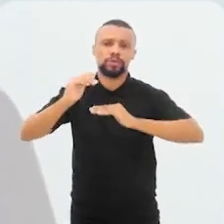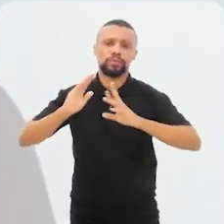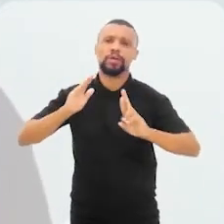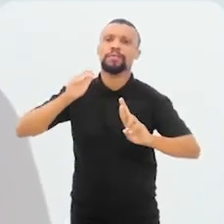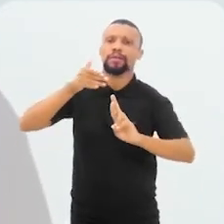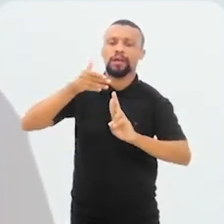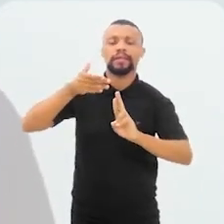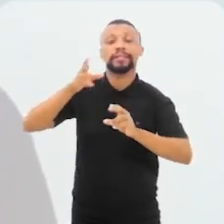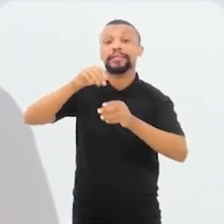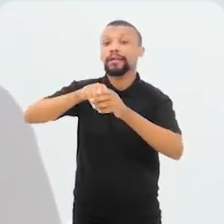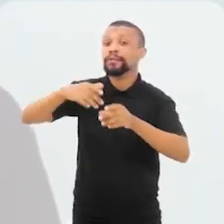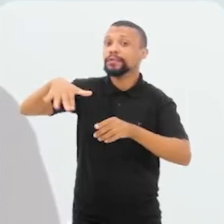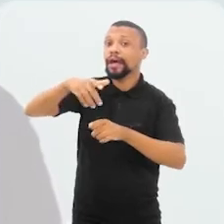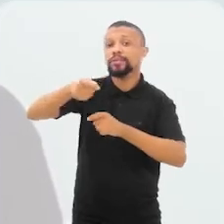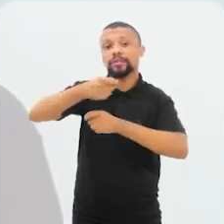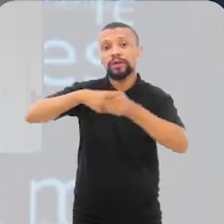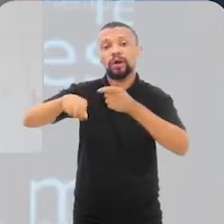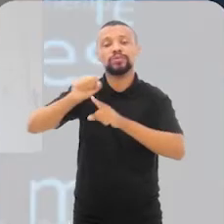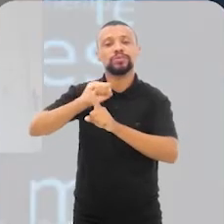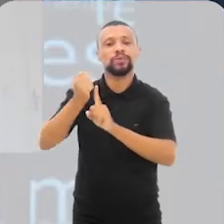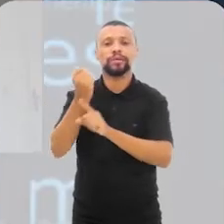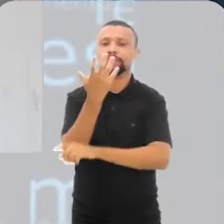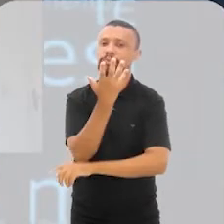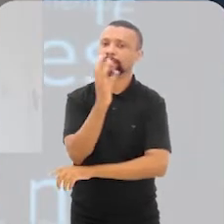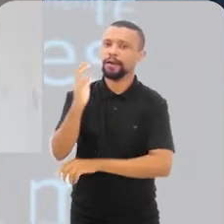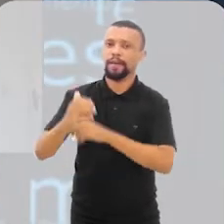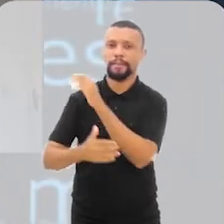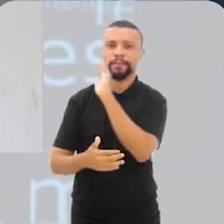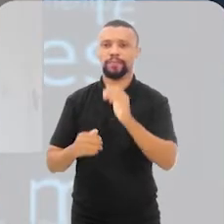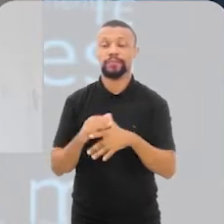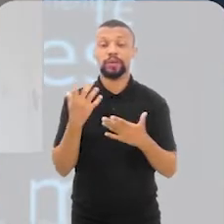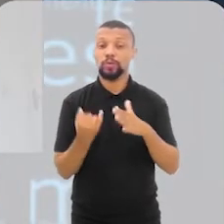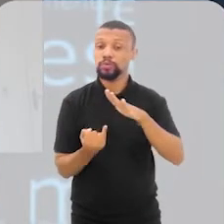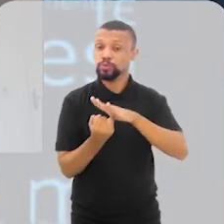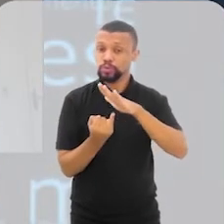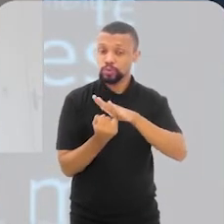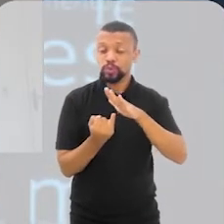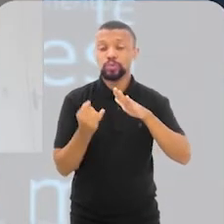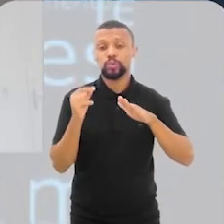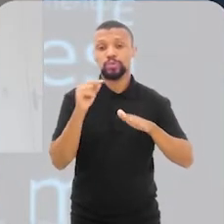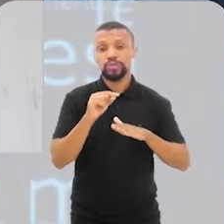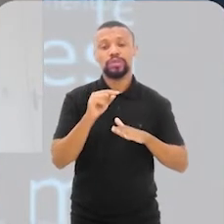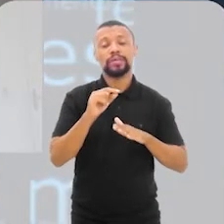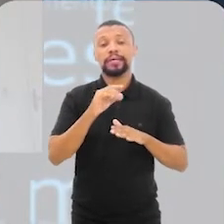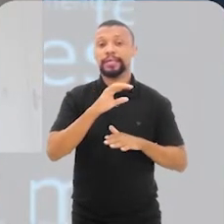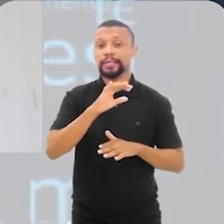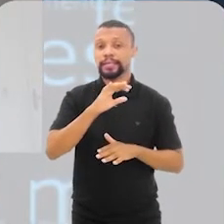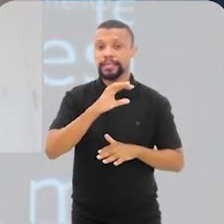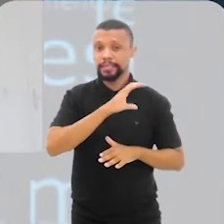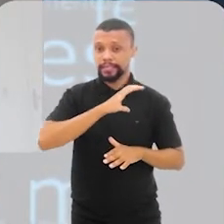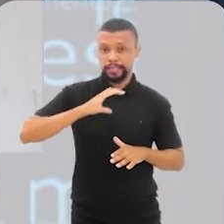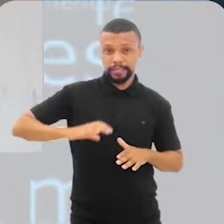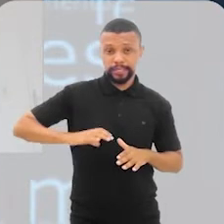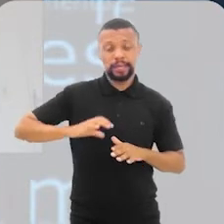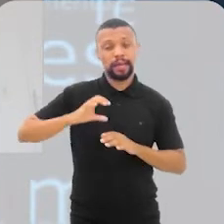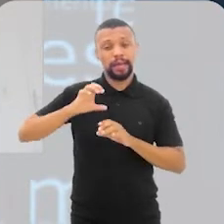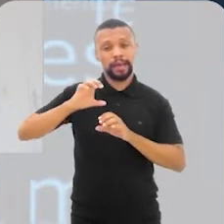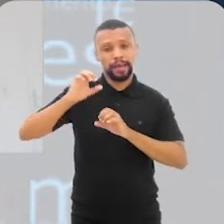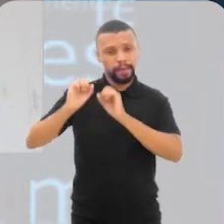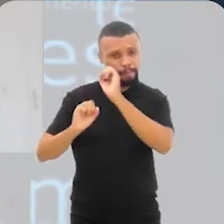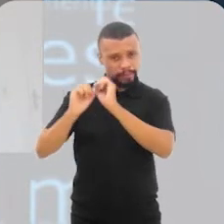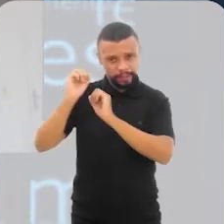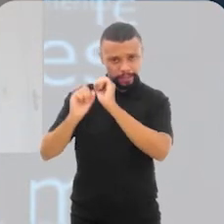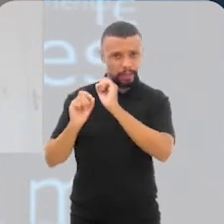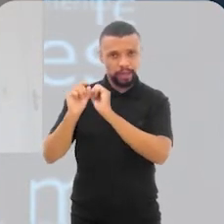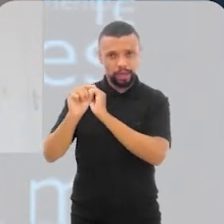dentro dos negócios de impacto socioambiental. Então, o Instituto de Cidadania Empresarial de São Paulo, ele fomenta os negócios